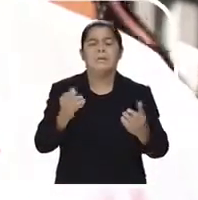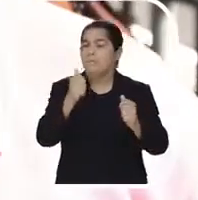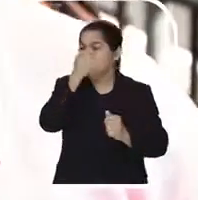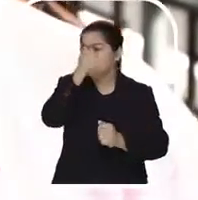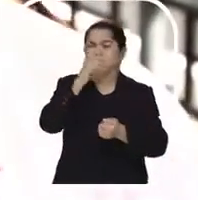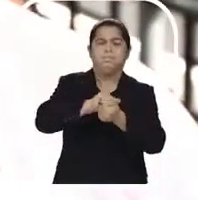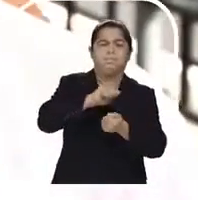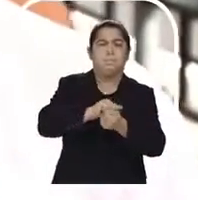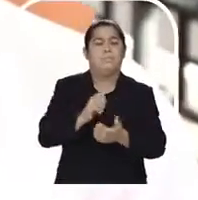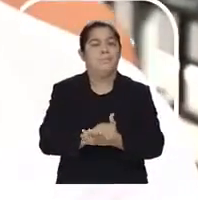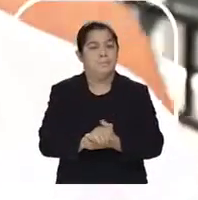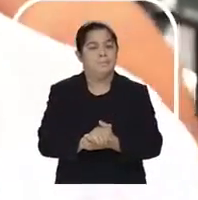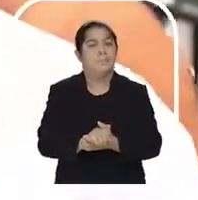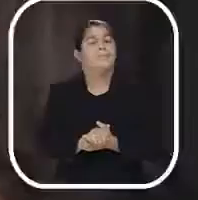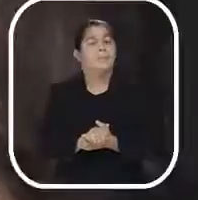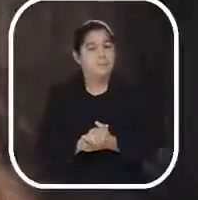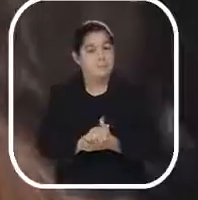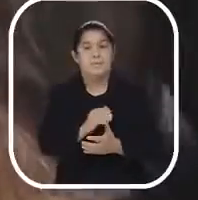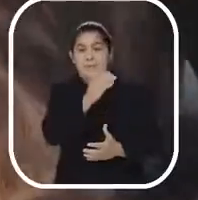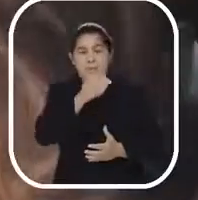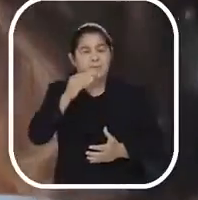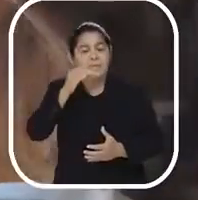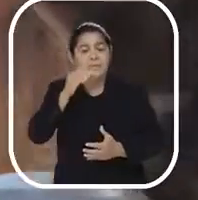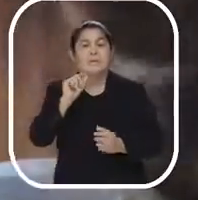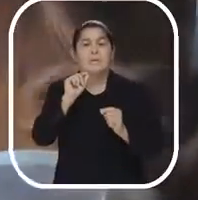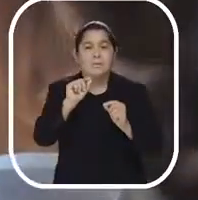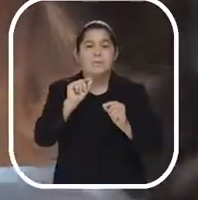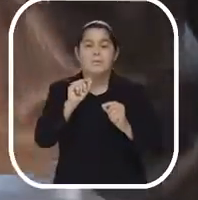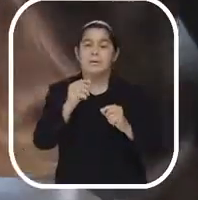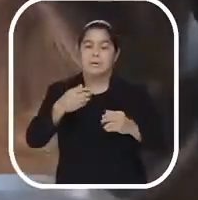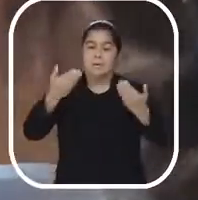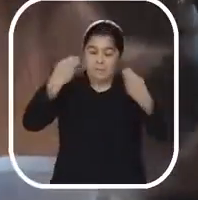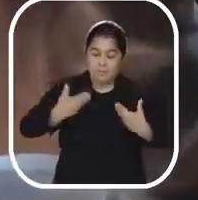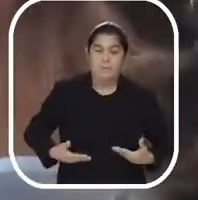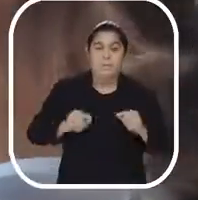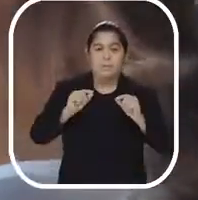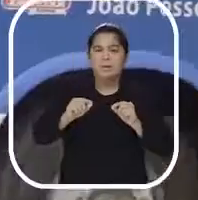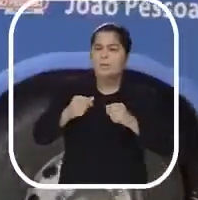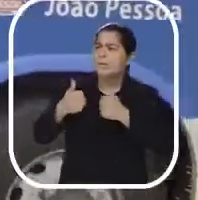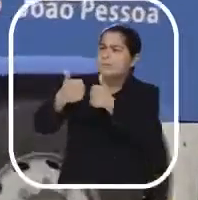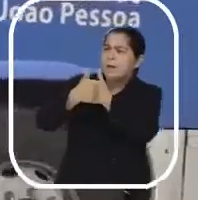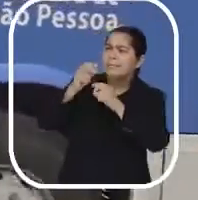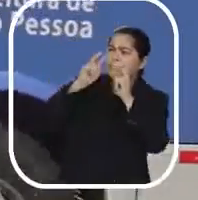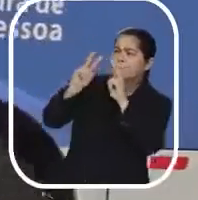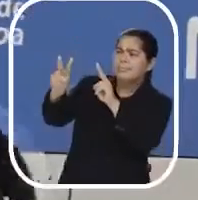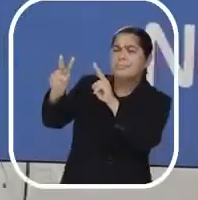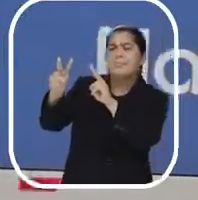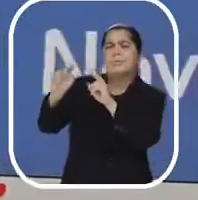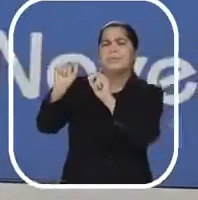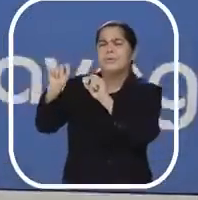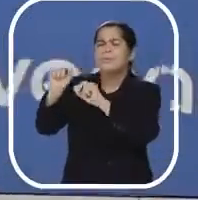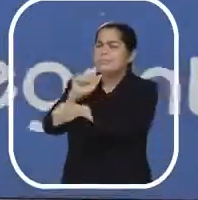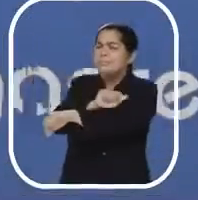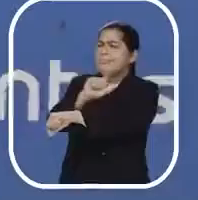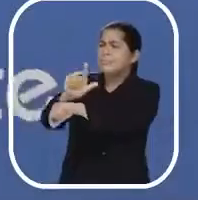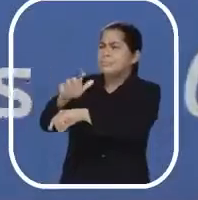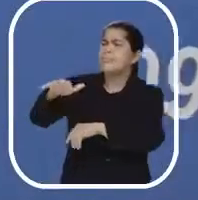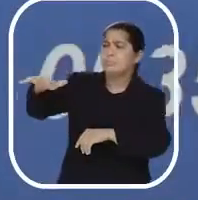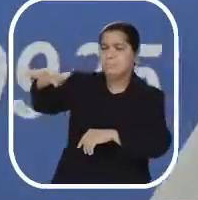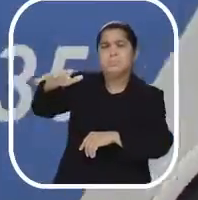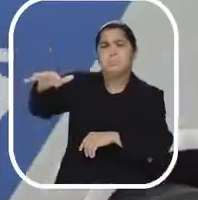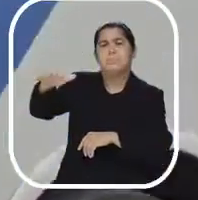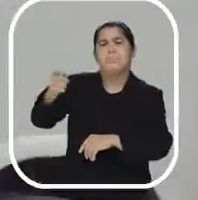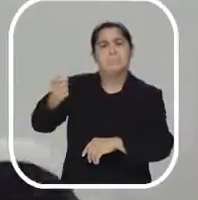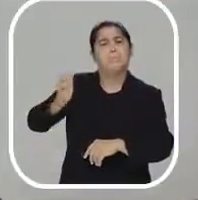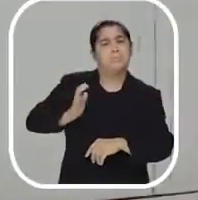lotado. Super lotado mesmo. Nós estamos bem próximos ao alto plano. Nós temos uma realidade de pessoas